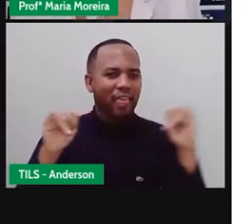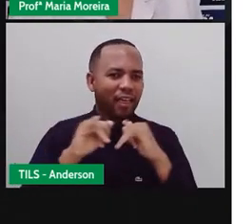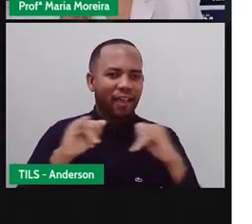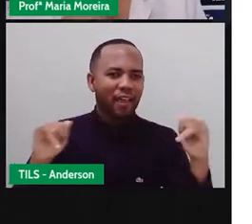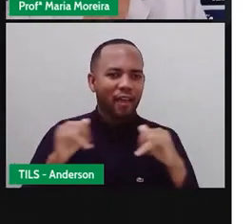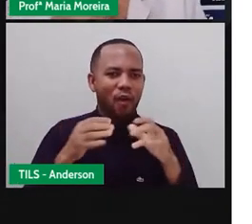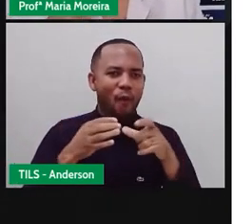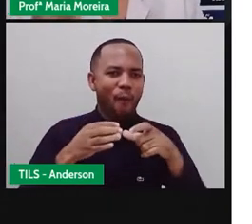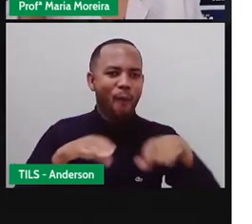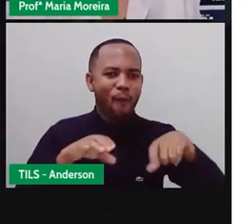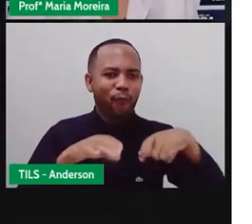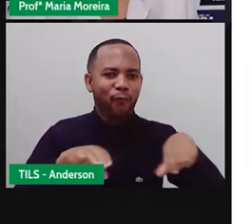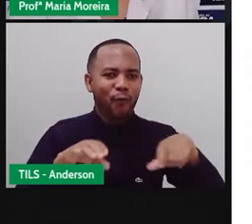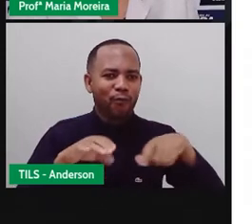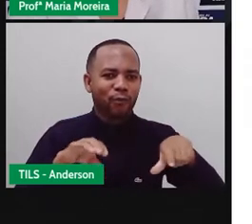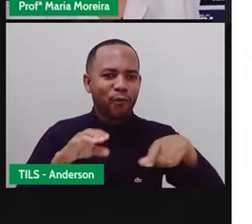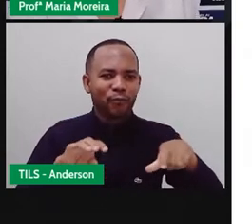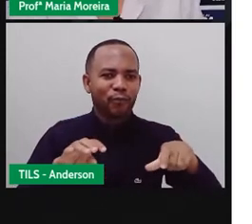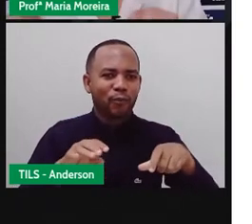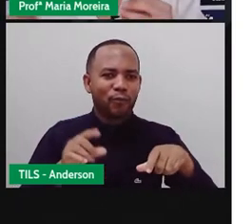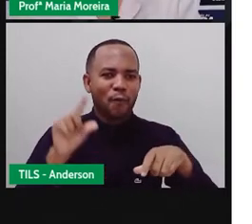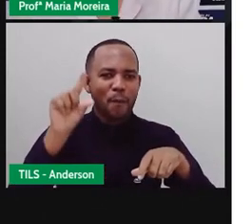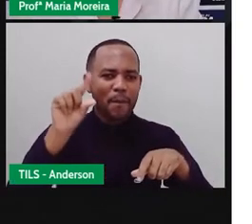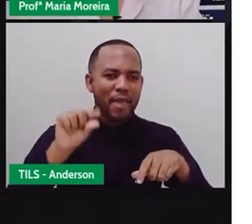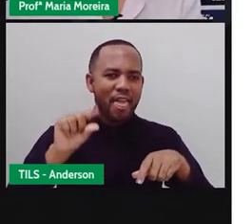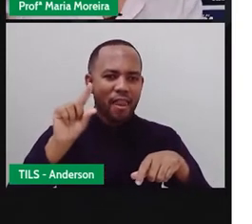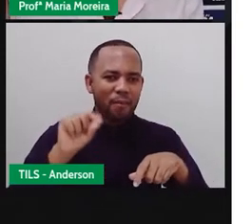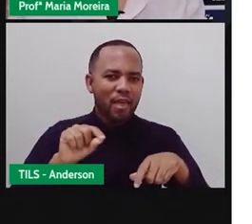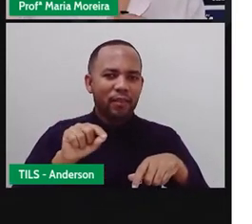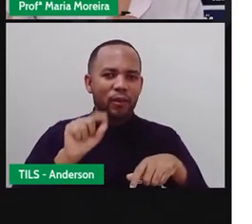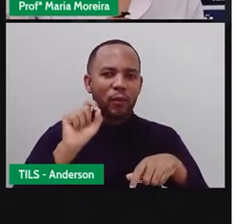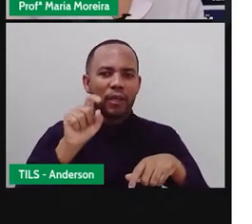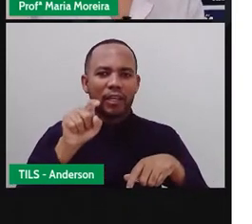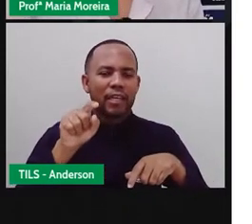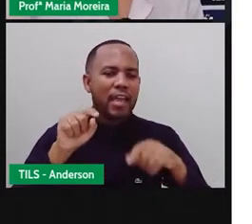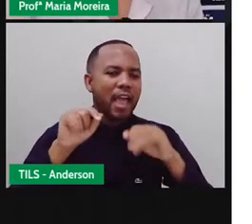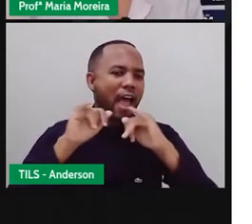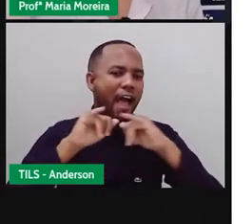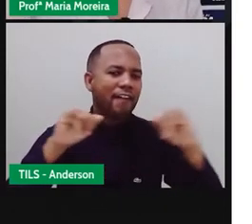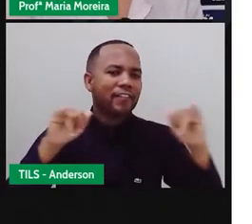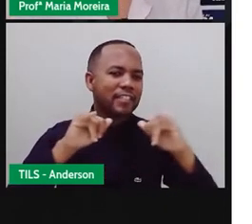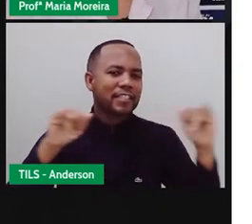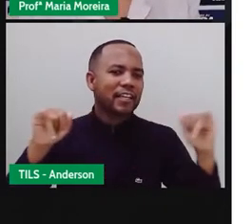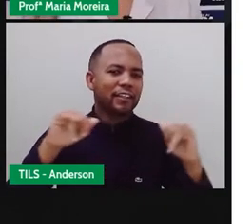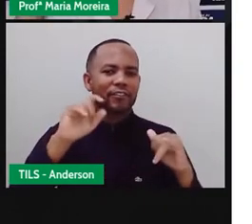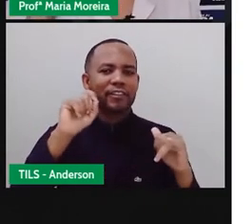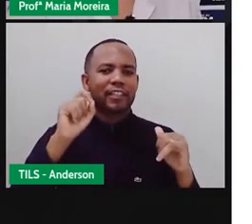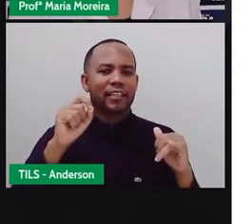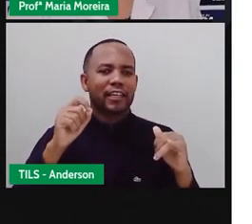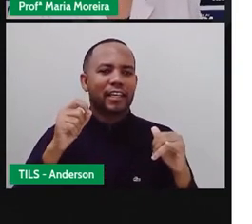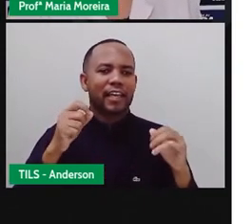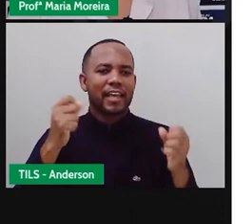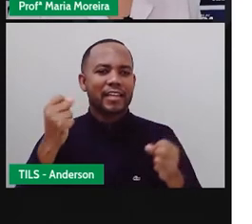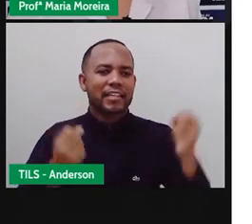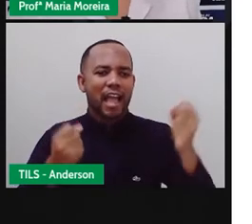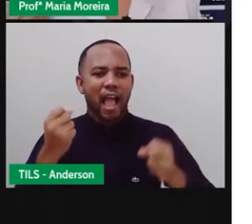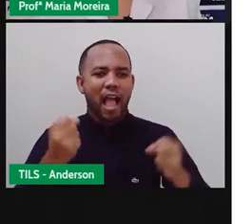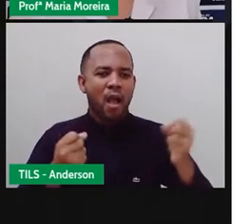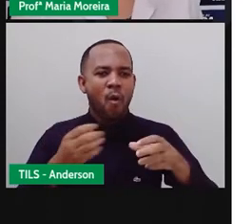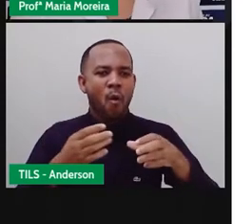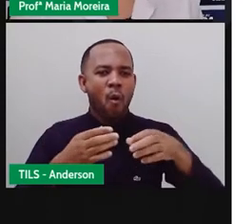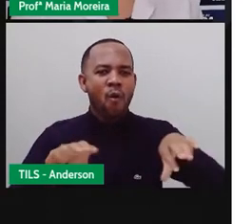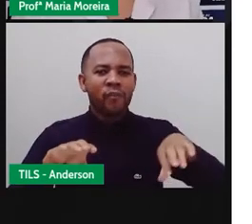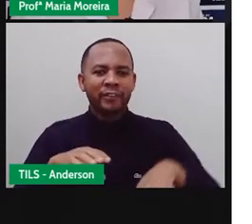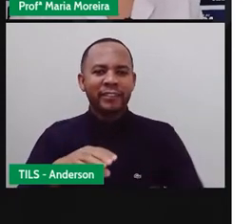Comunicando. É um meio de comunicação, porque ele está comunicando o quê? A passagem do carro do ovo, o valor do carro do ovo, se são